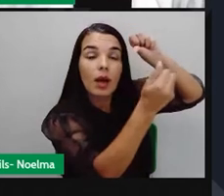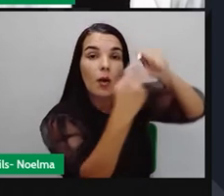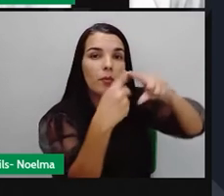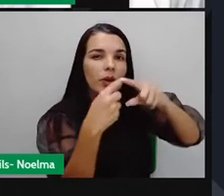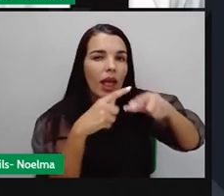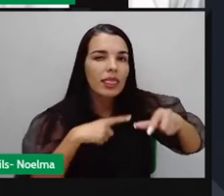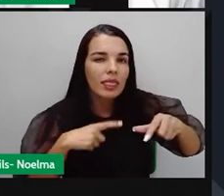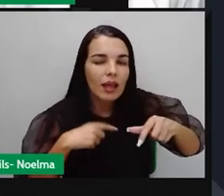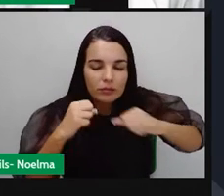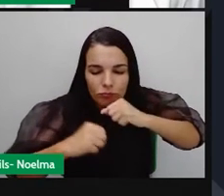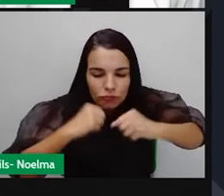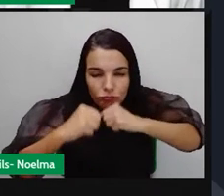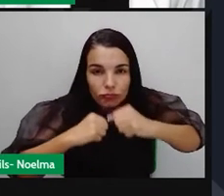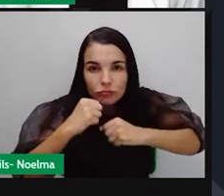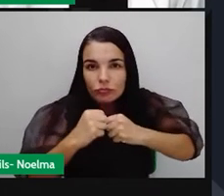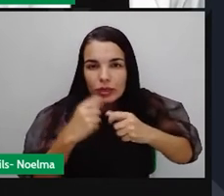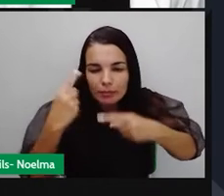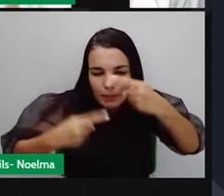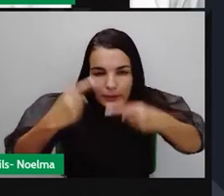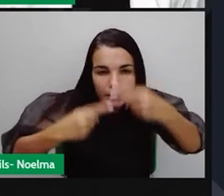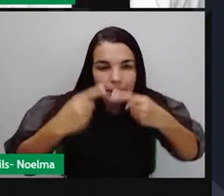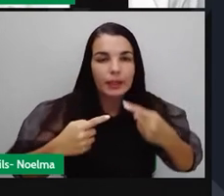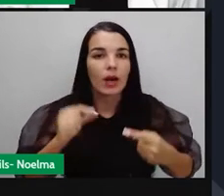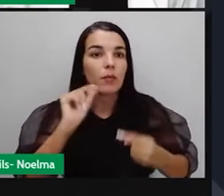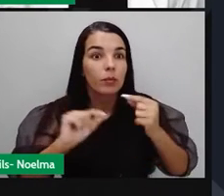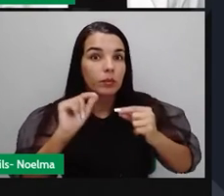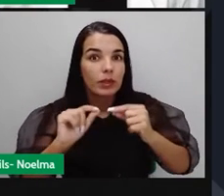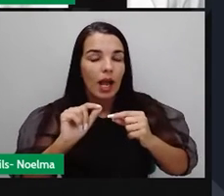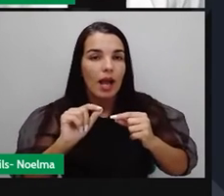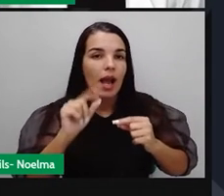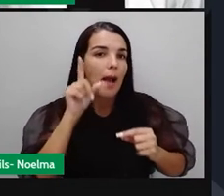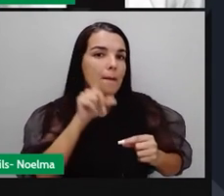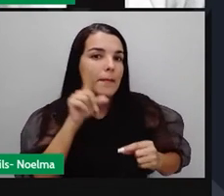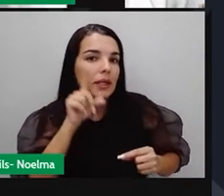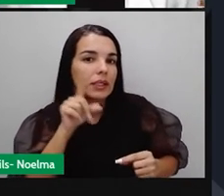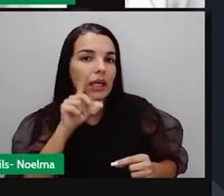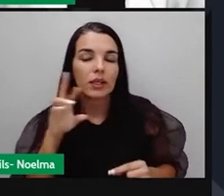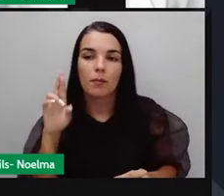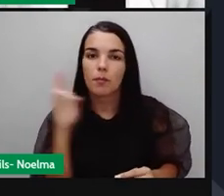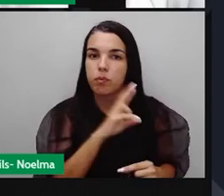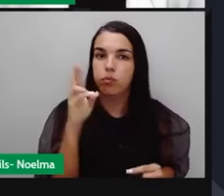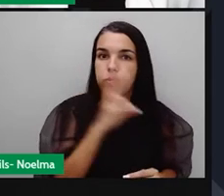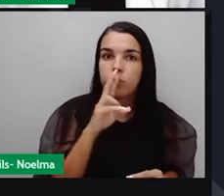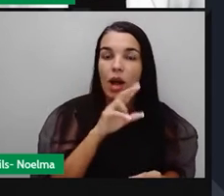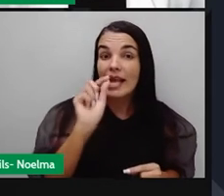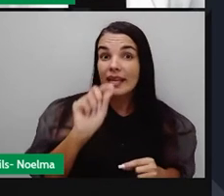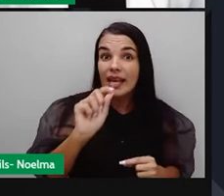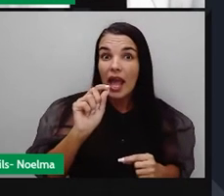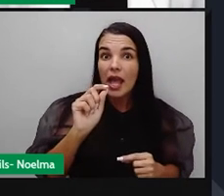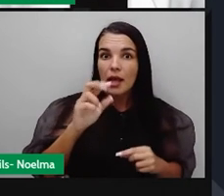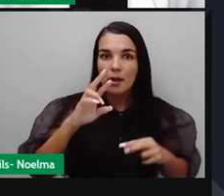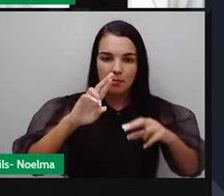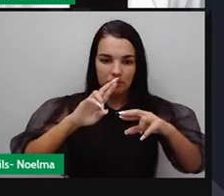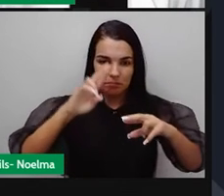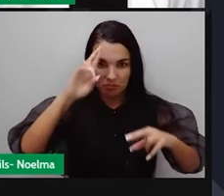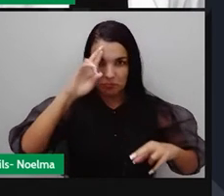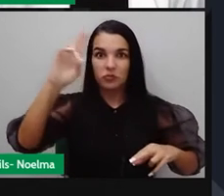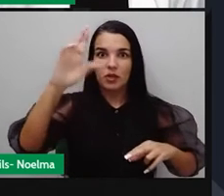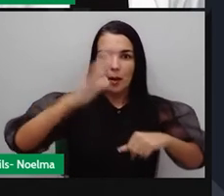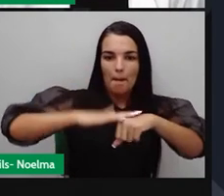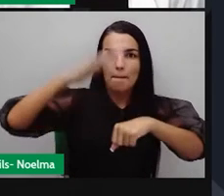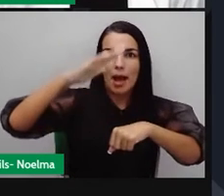espacial muito intensa, uma disputa entre americano e soviético para saber quem dominava mais o espaço.